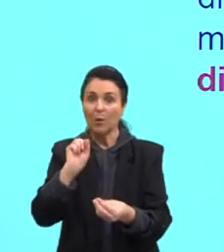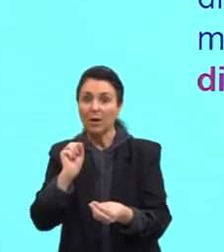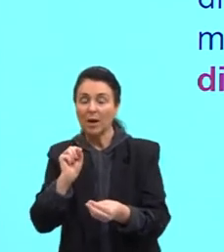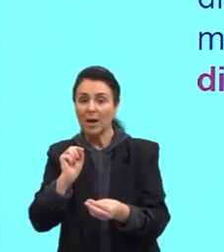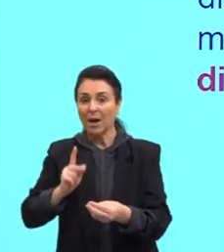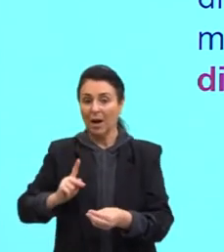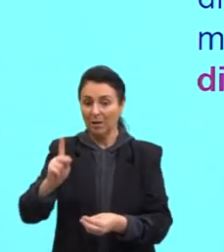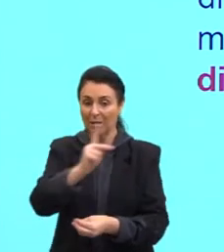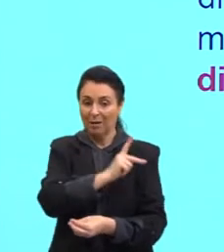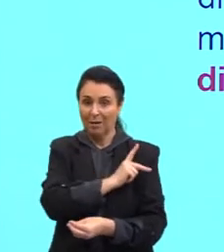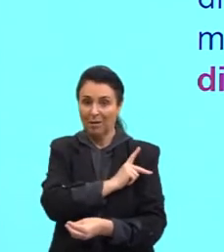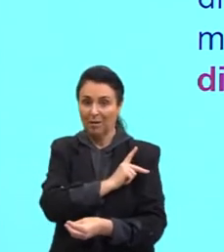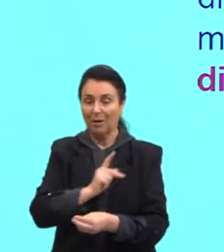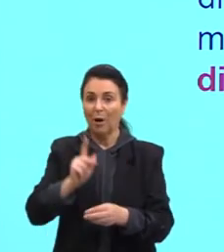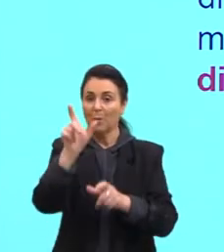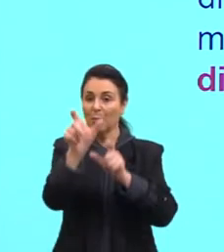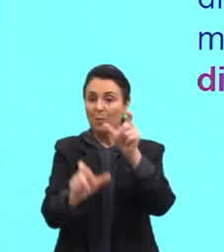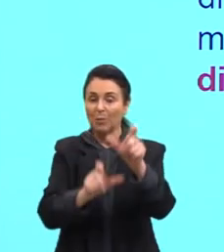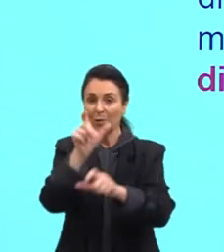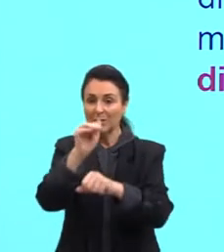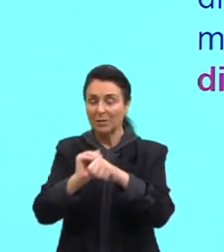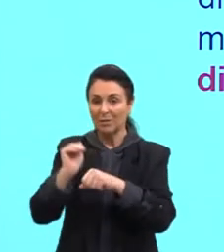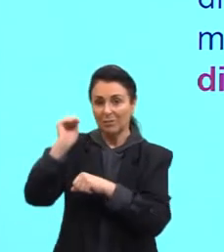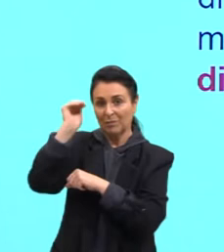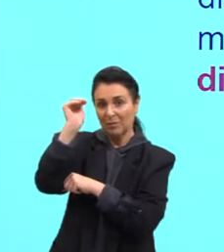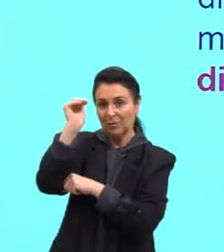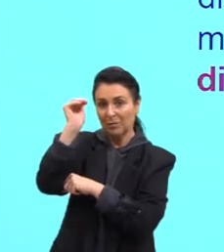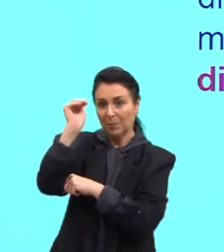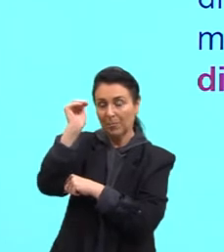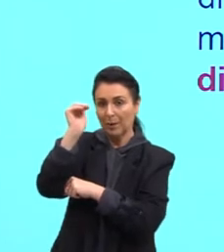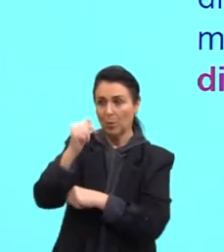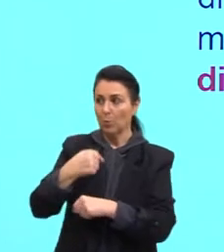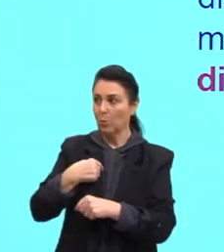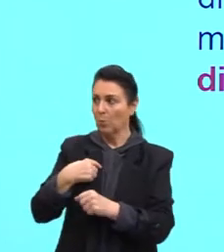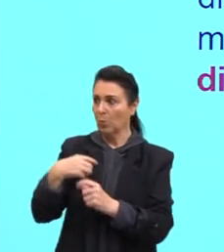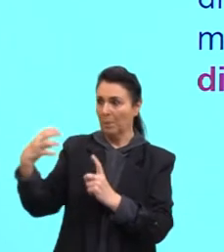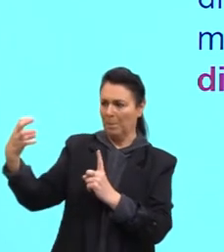Ok? Impacts. Impactos.